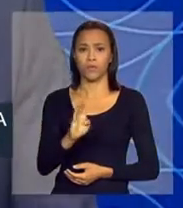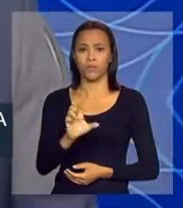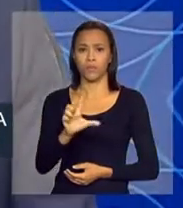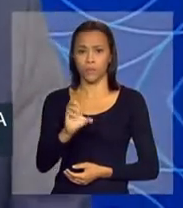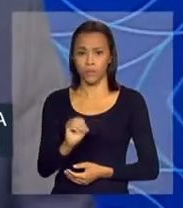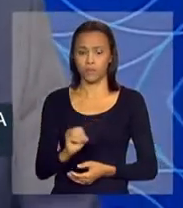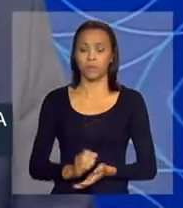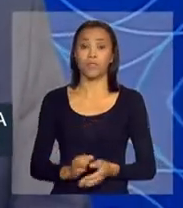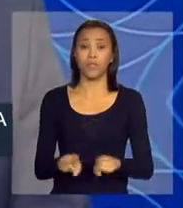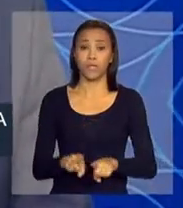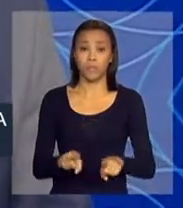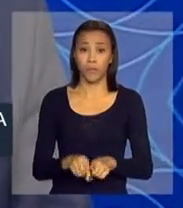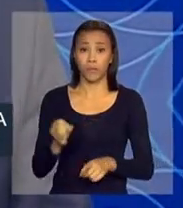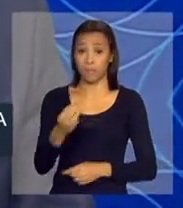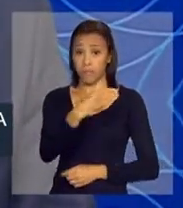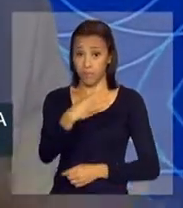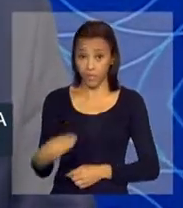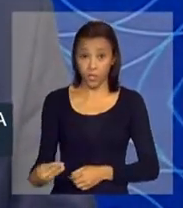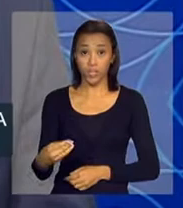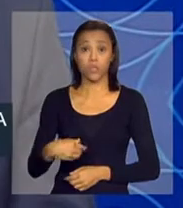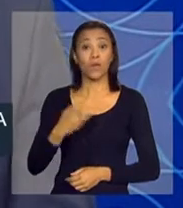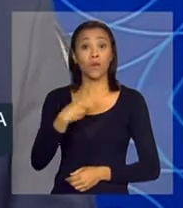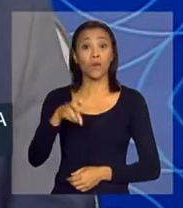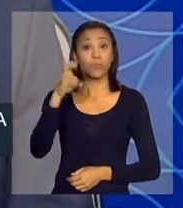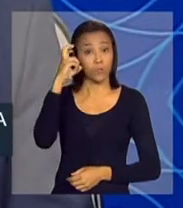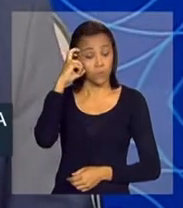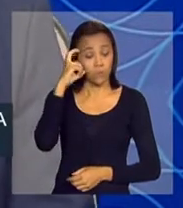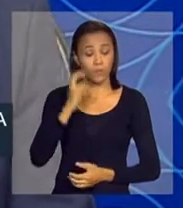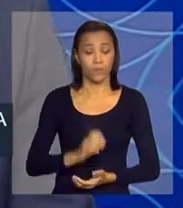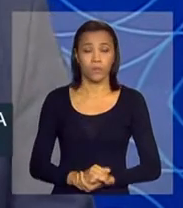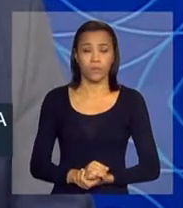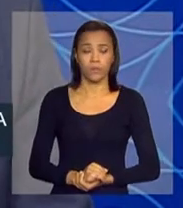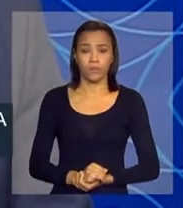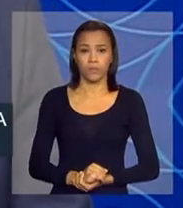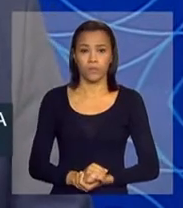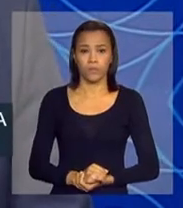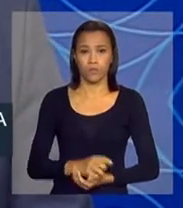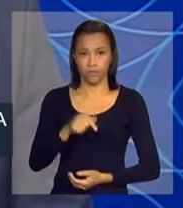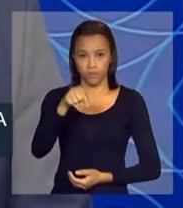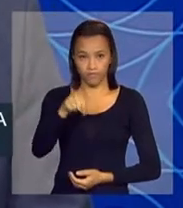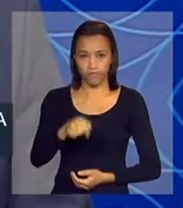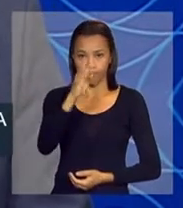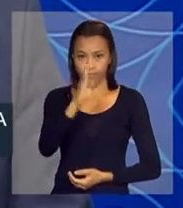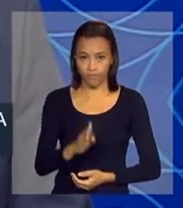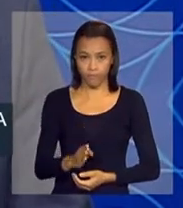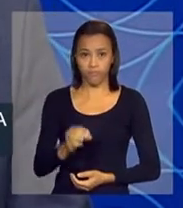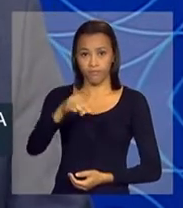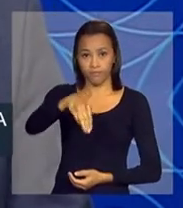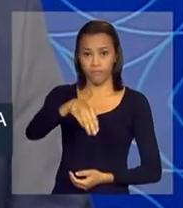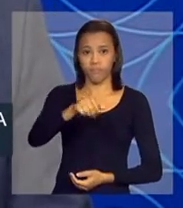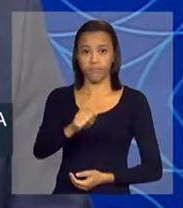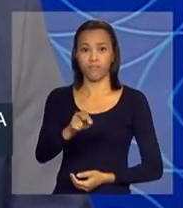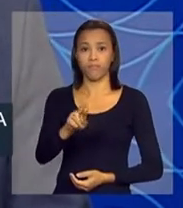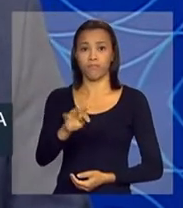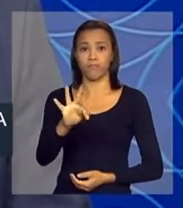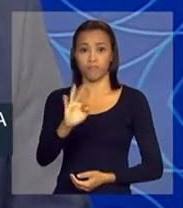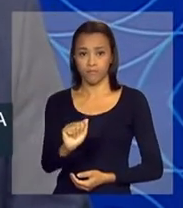Senhora Ministra da Cultura do nosso país, doutora Marta Suplicy.